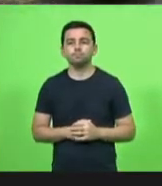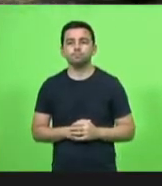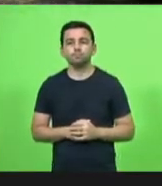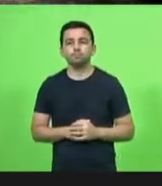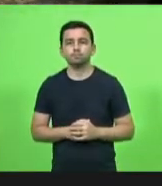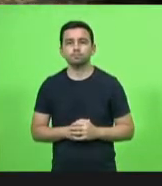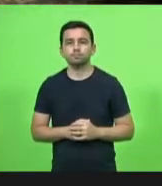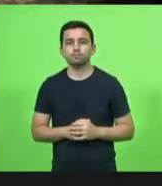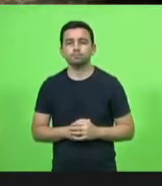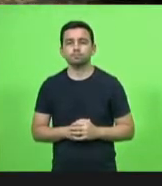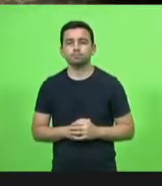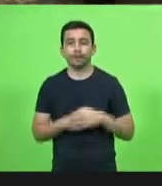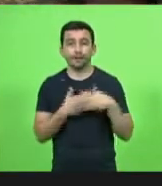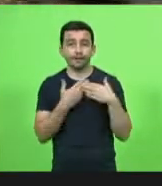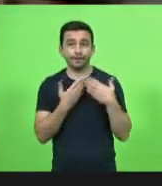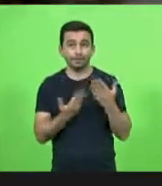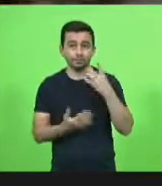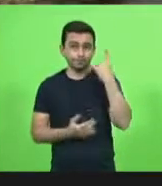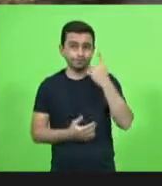Deputado Filipe Estevam.